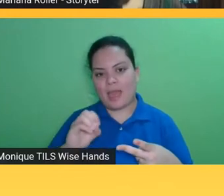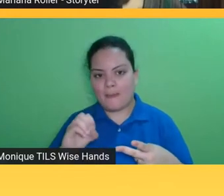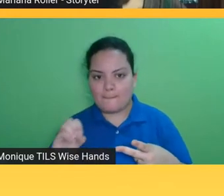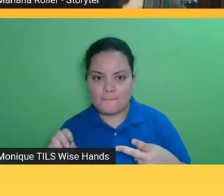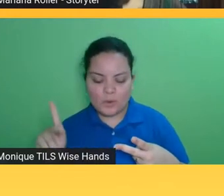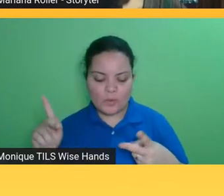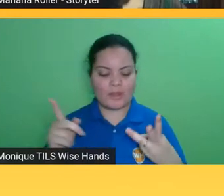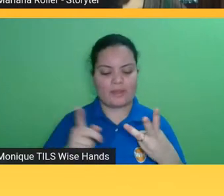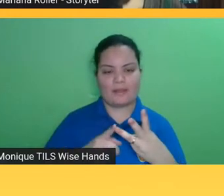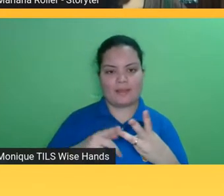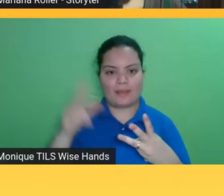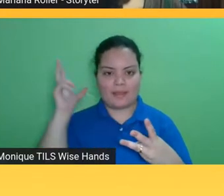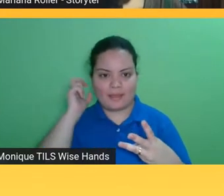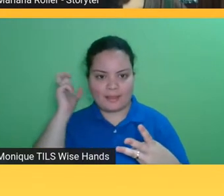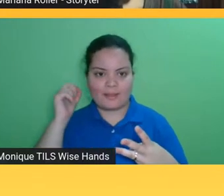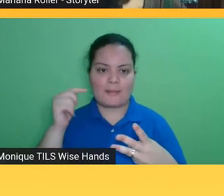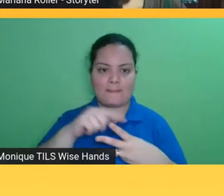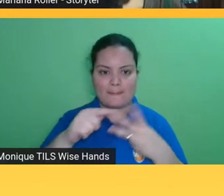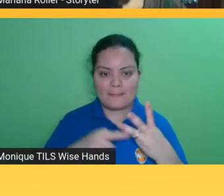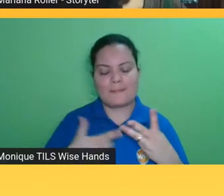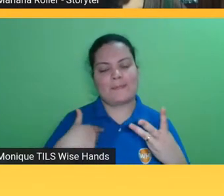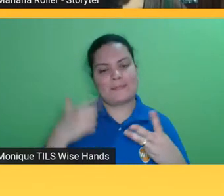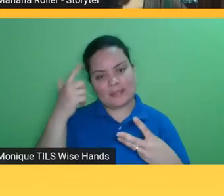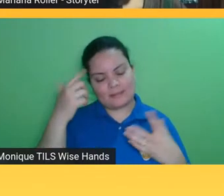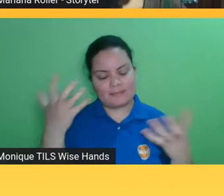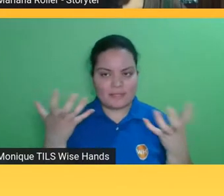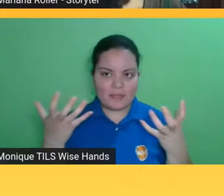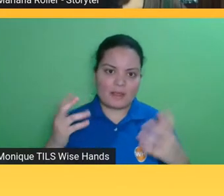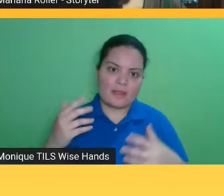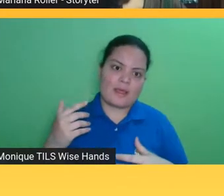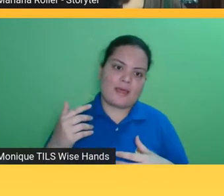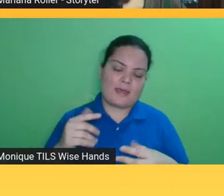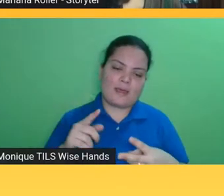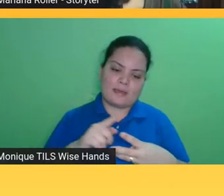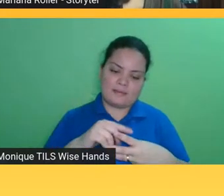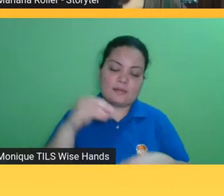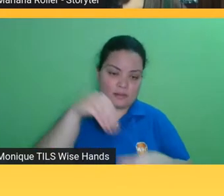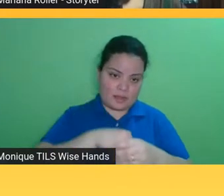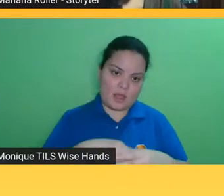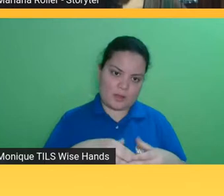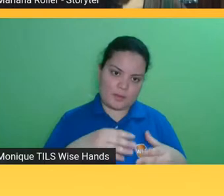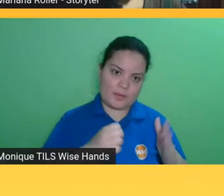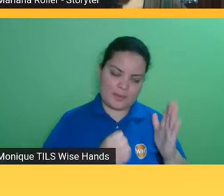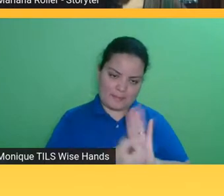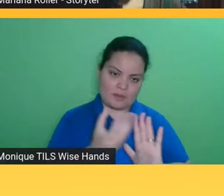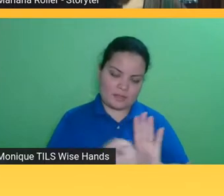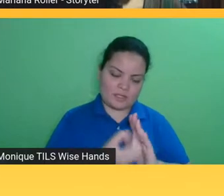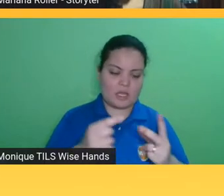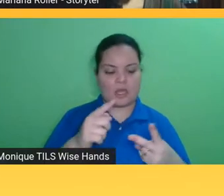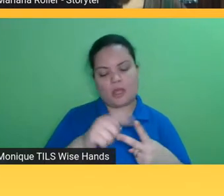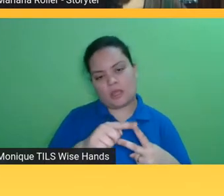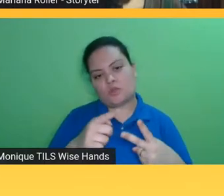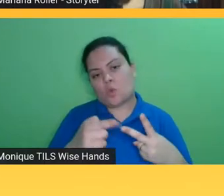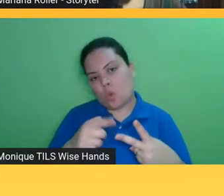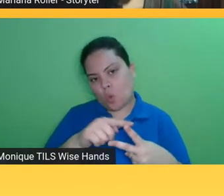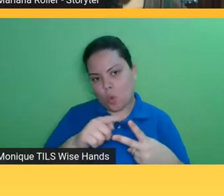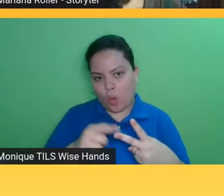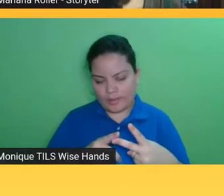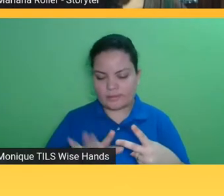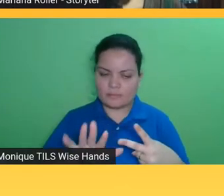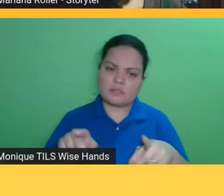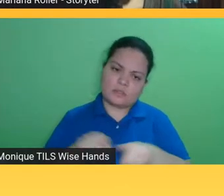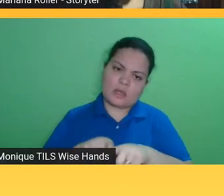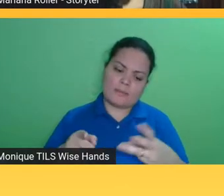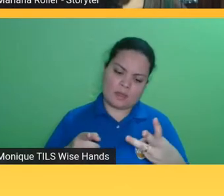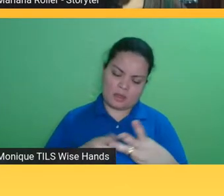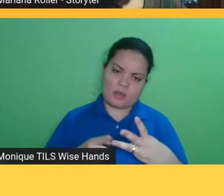todos os livros ou quase todos vão sair em ebook e em livro físico mas cada vez mais no áudio né então ao